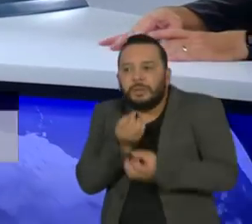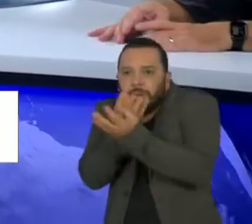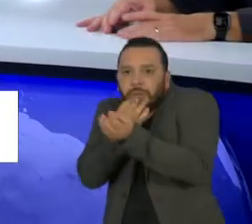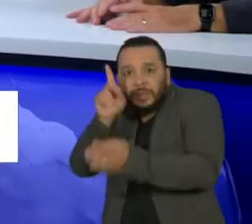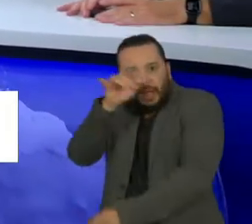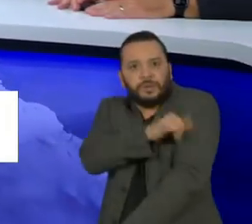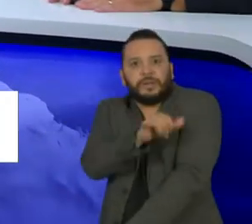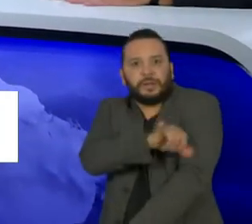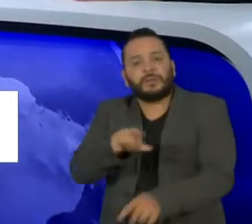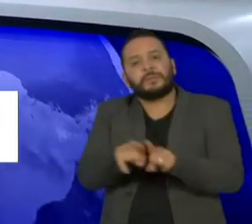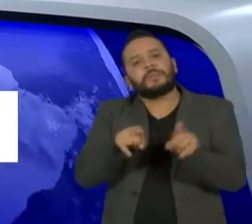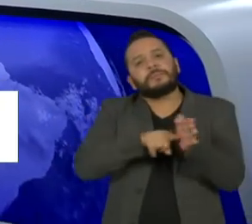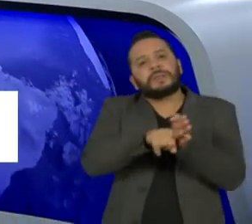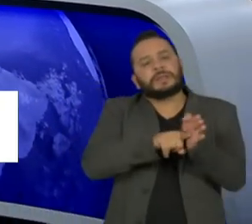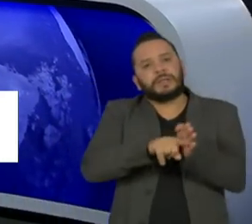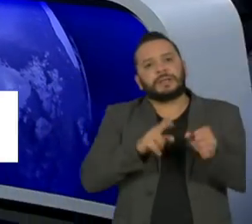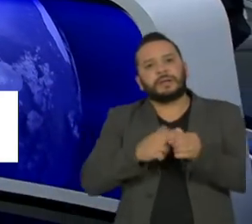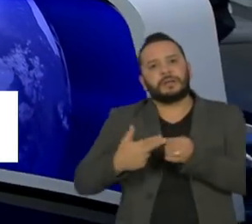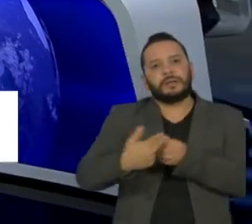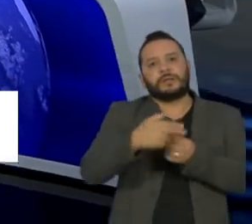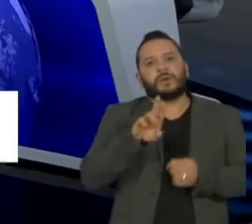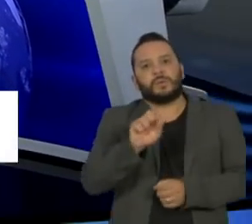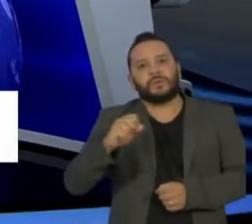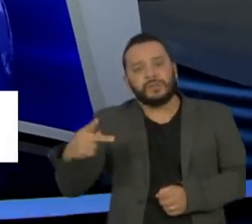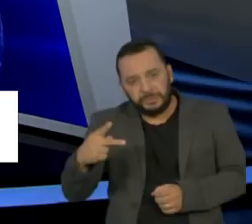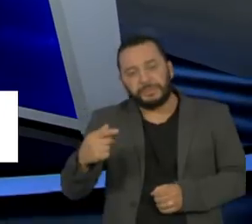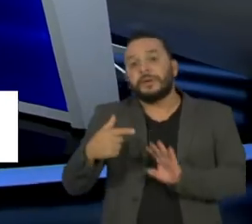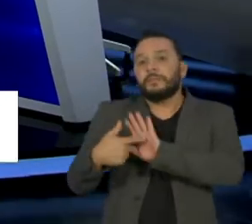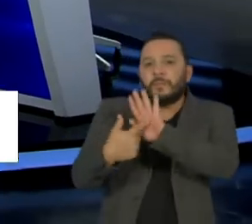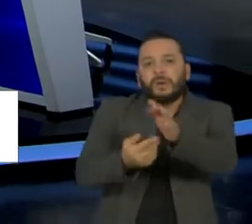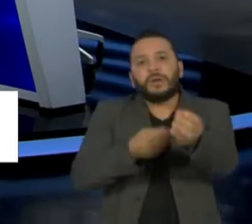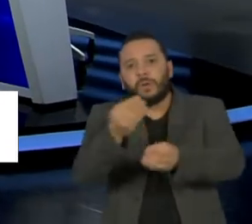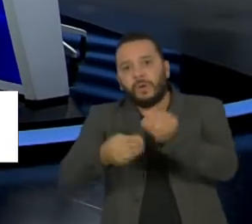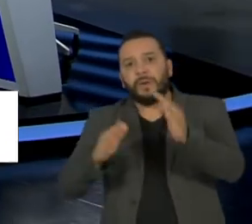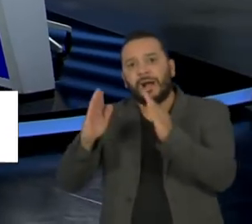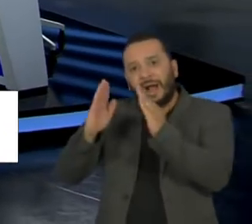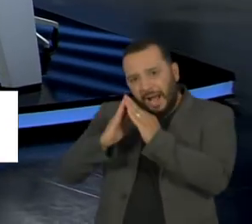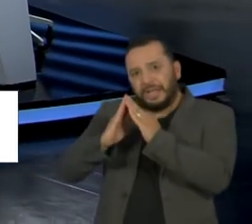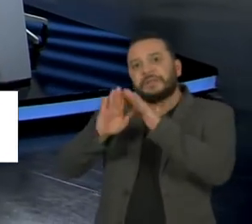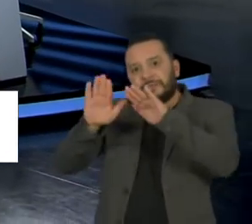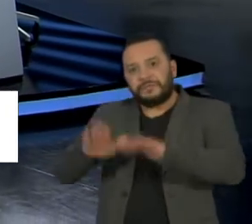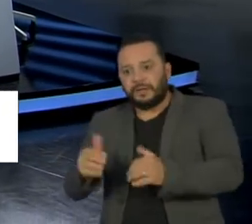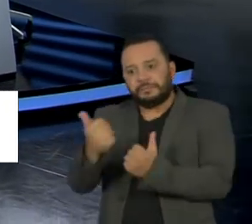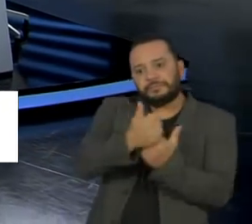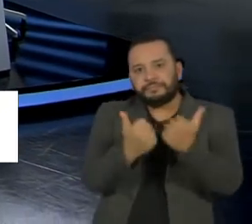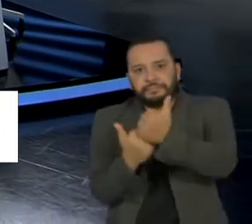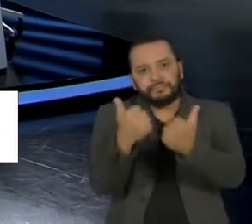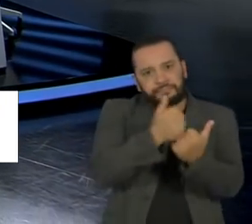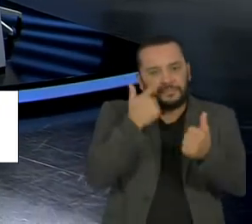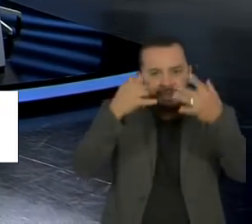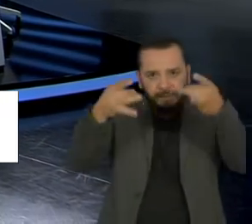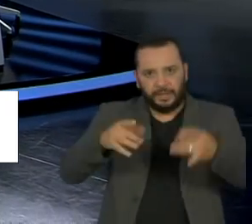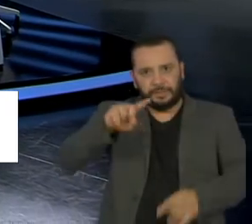Unicamp mostra a vantagem de quarentena alternada em cidades paulistas. Os detalhes vamos mostrar já já.